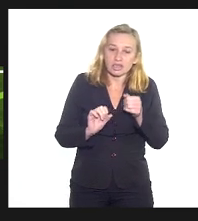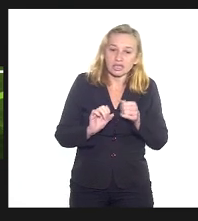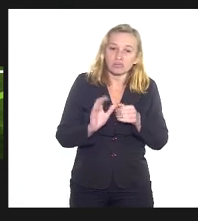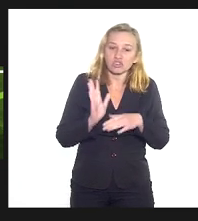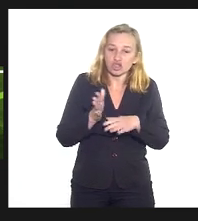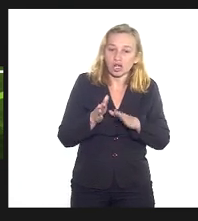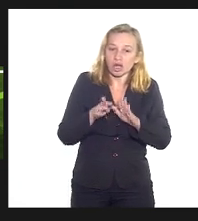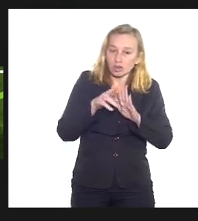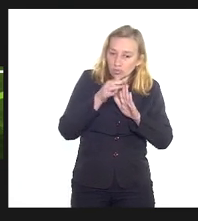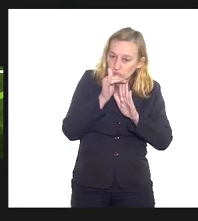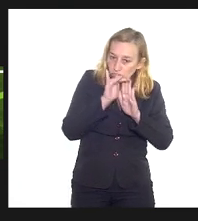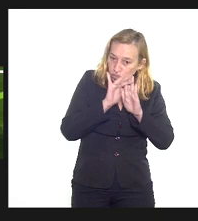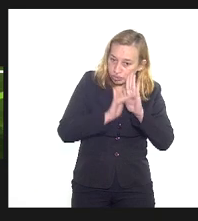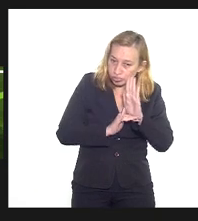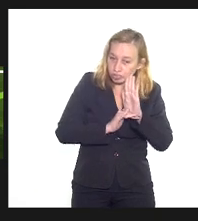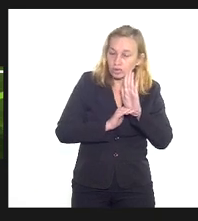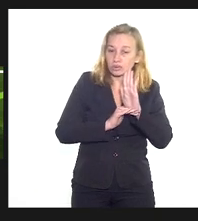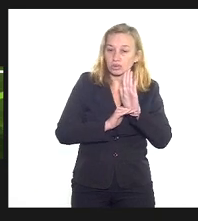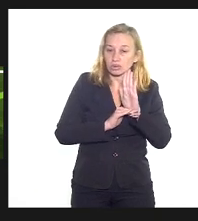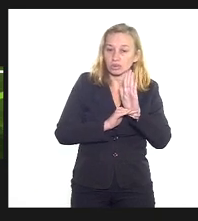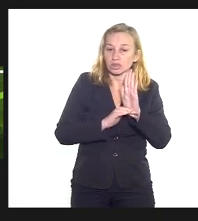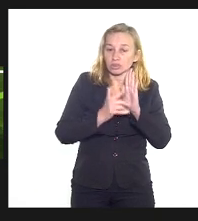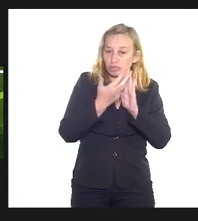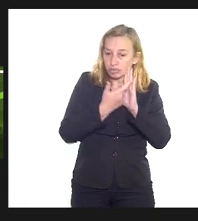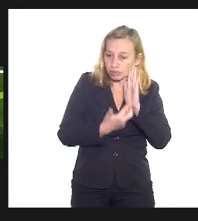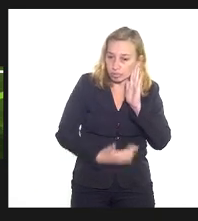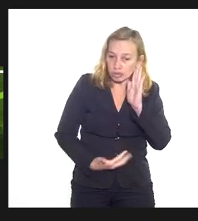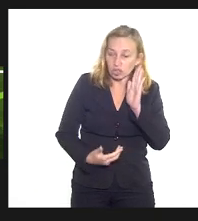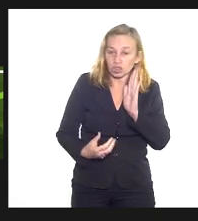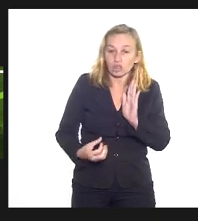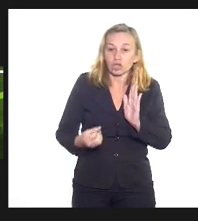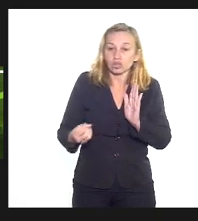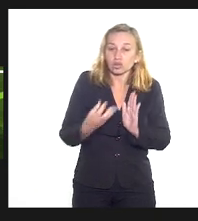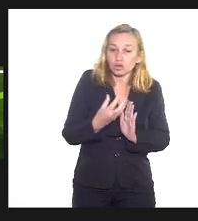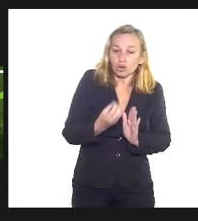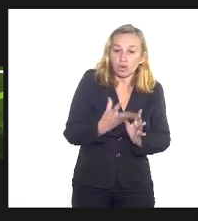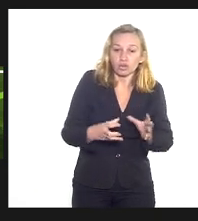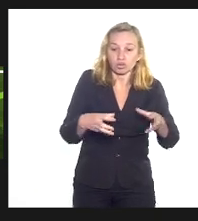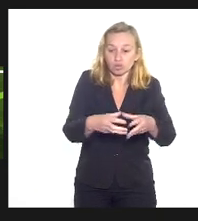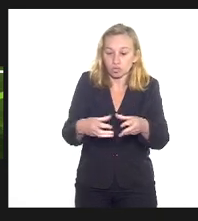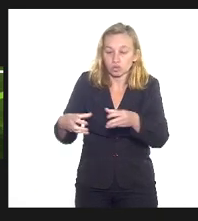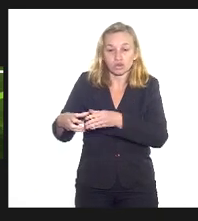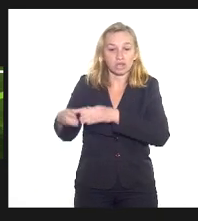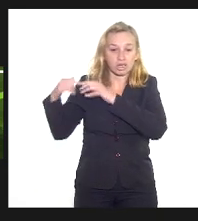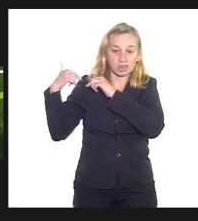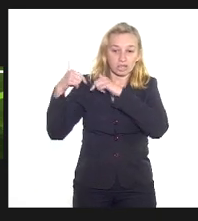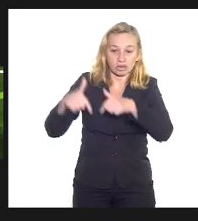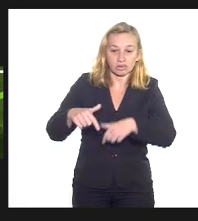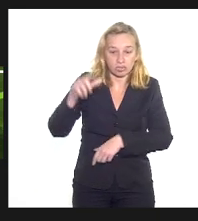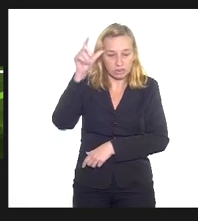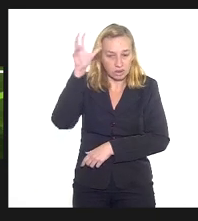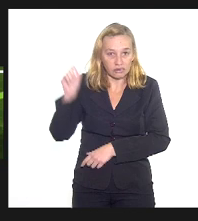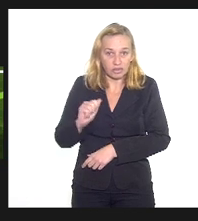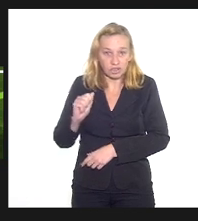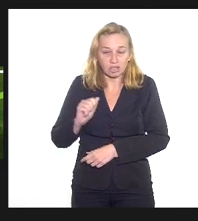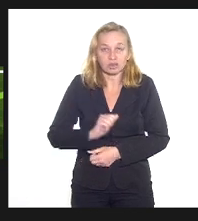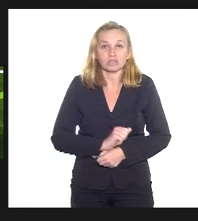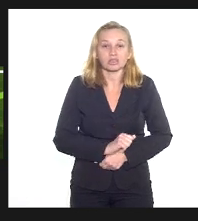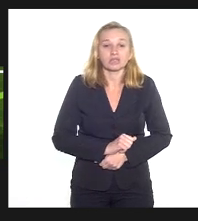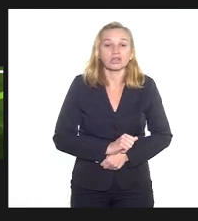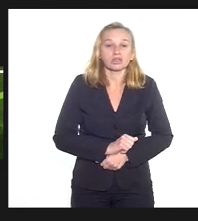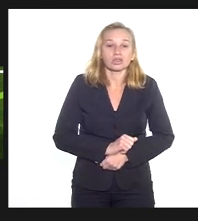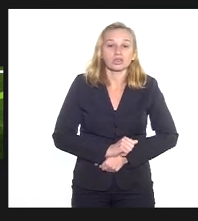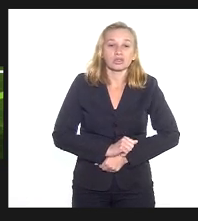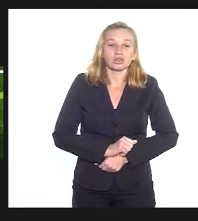agendamos, já começamos uma formação sobre povos e comunidades tradicionais de matriz africana com os